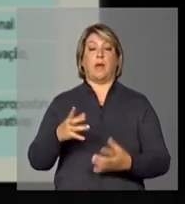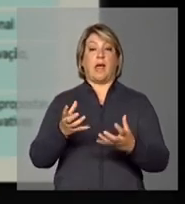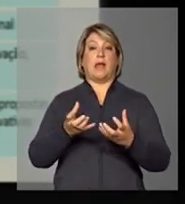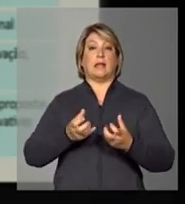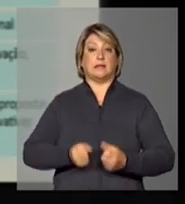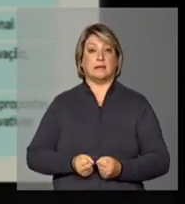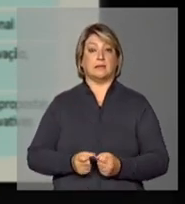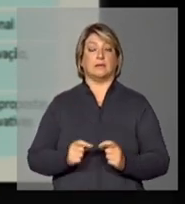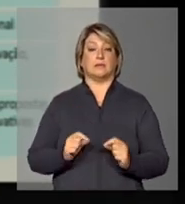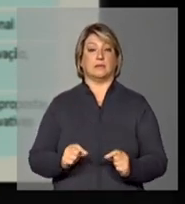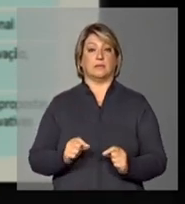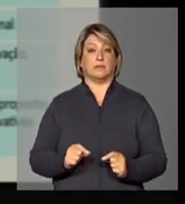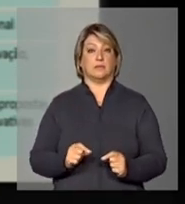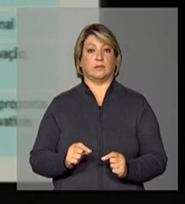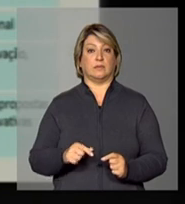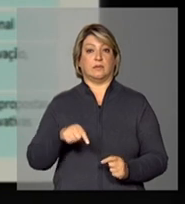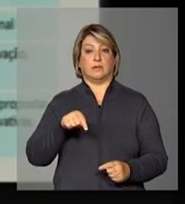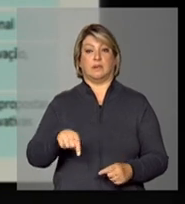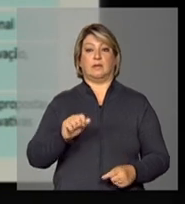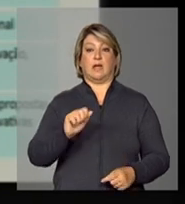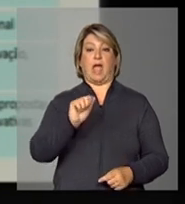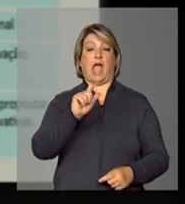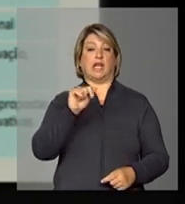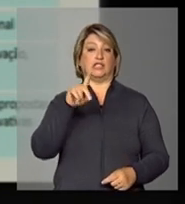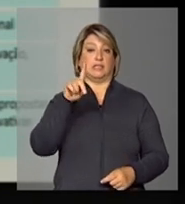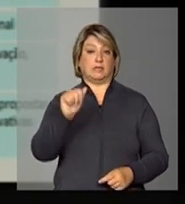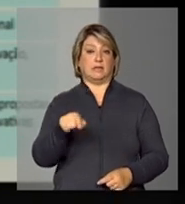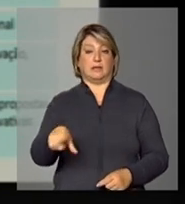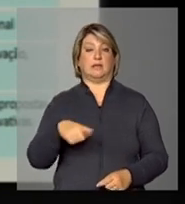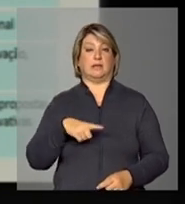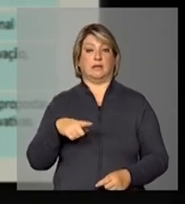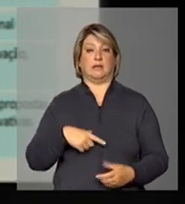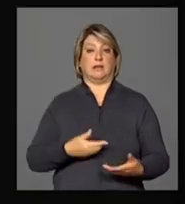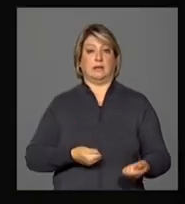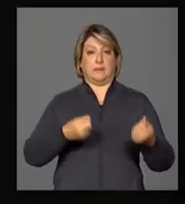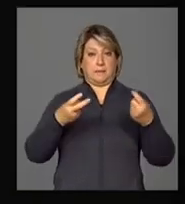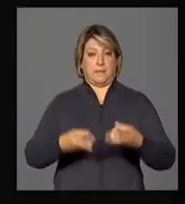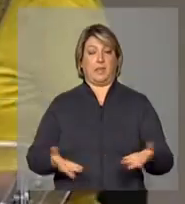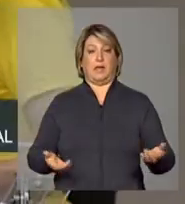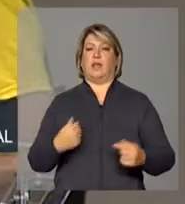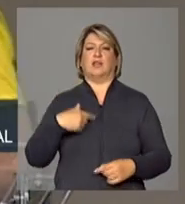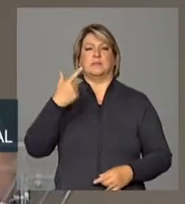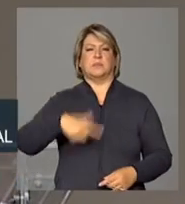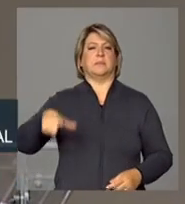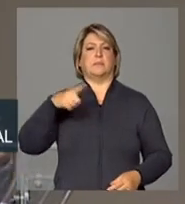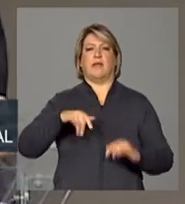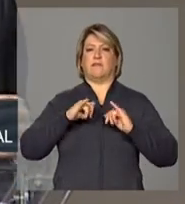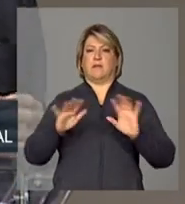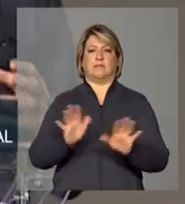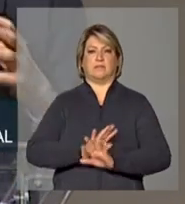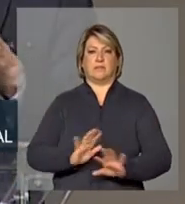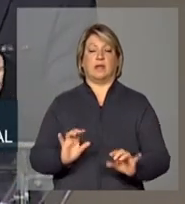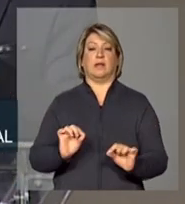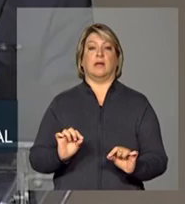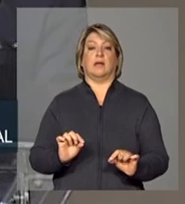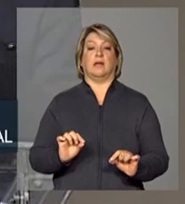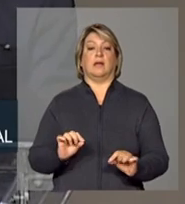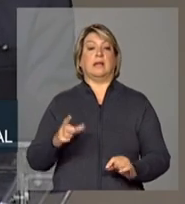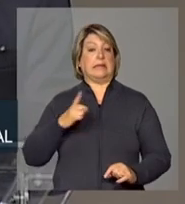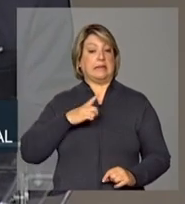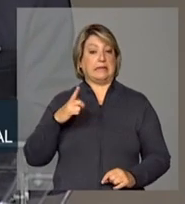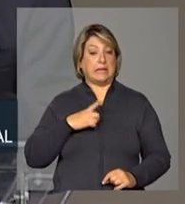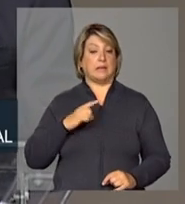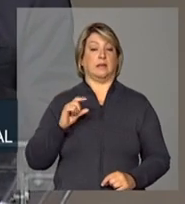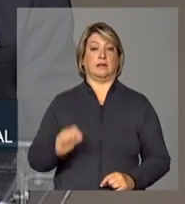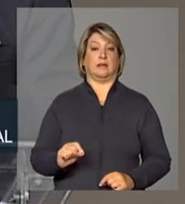a agenda aqui apresentada eu não vou repetir aqui vários desses pontos nós temos uma